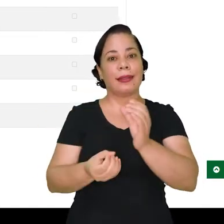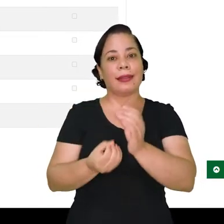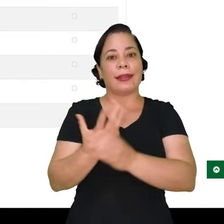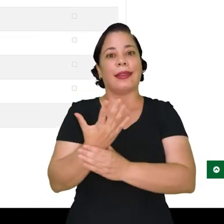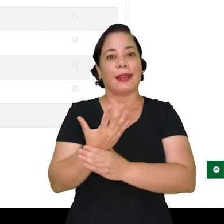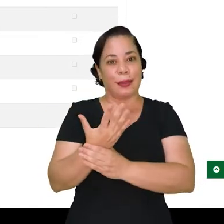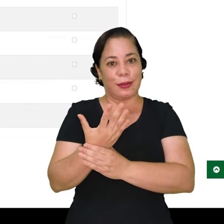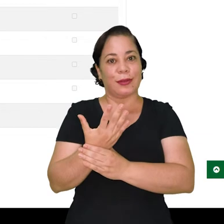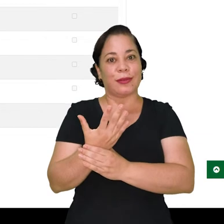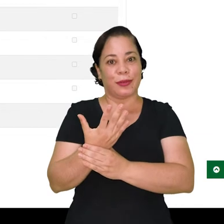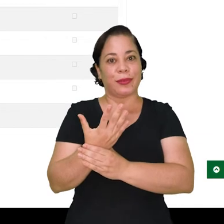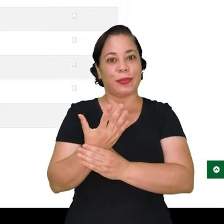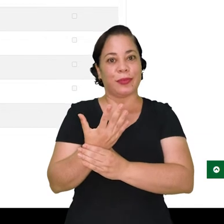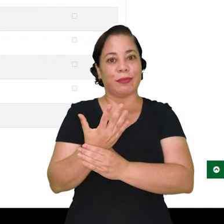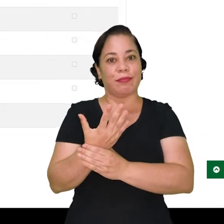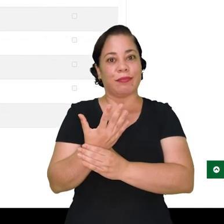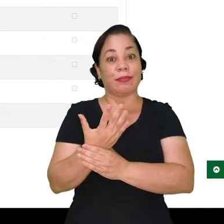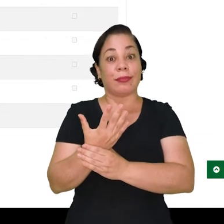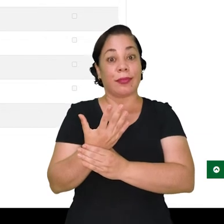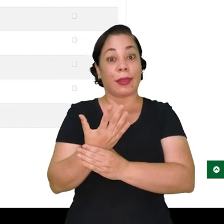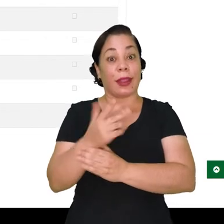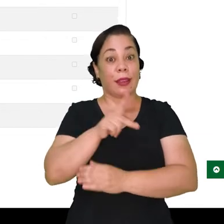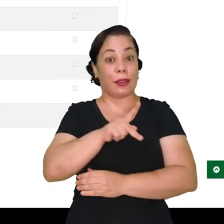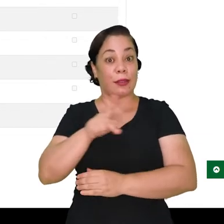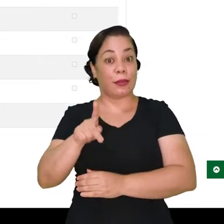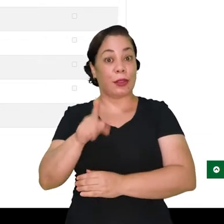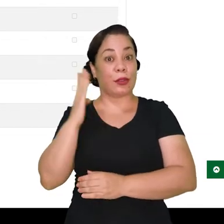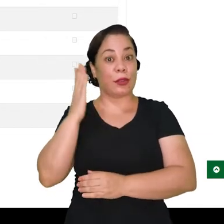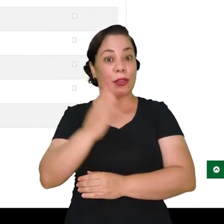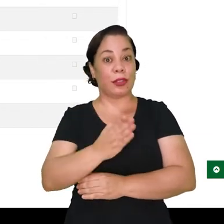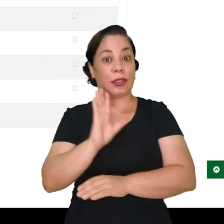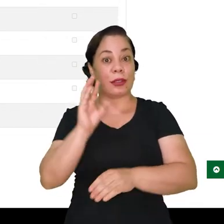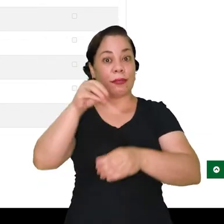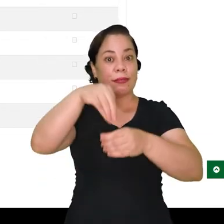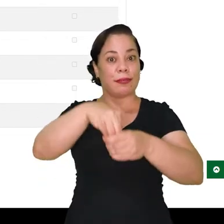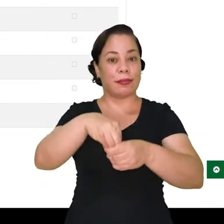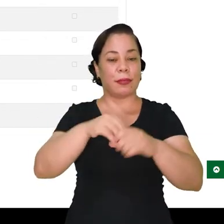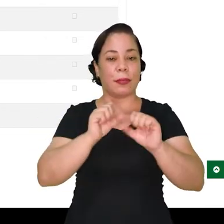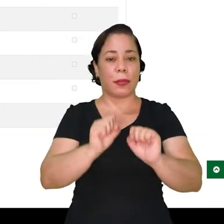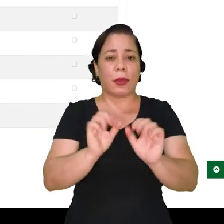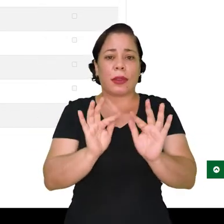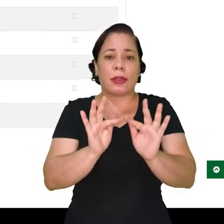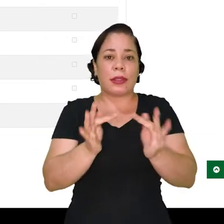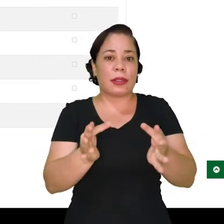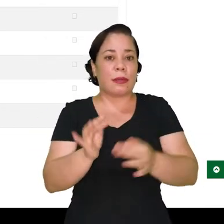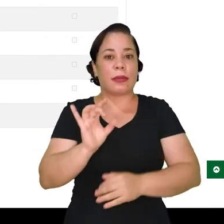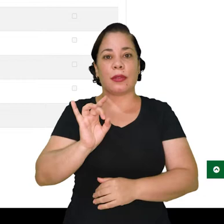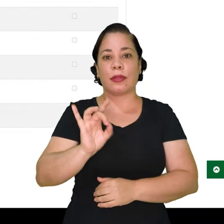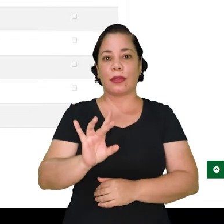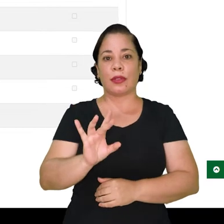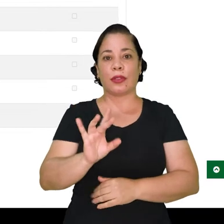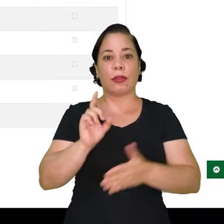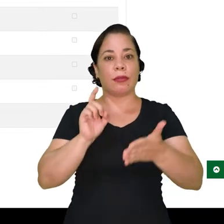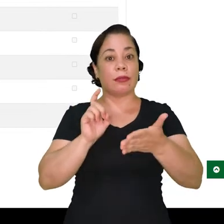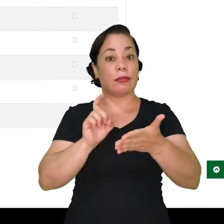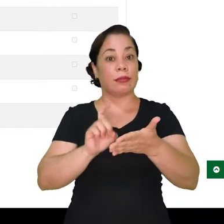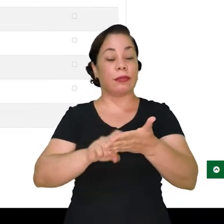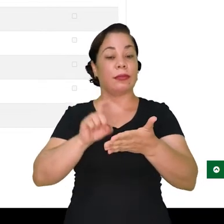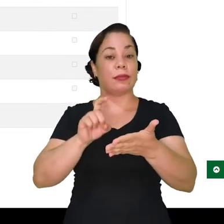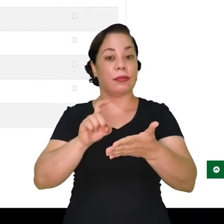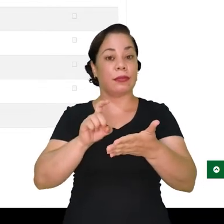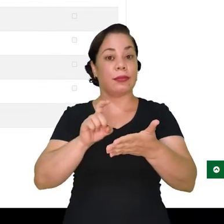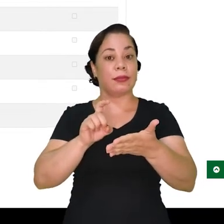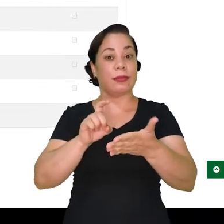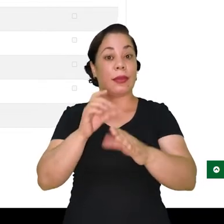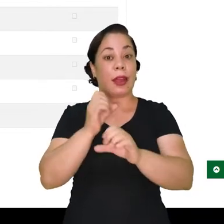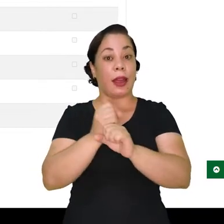criado, então, para que o mediador lance diretamente aqui. Então, aqui é muito simples. É só clicar